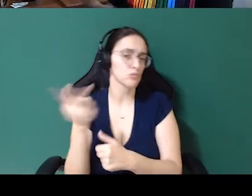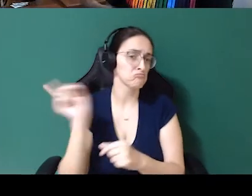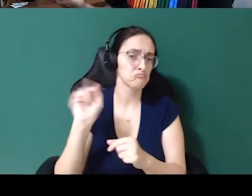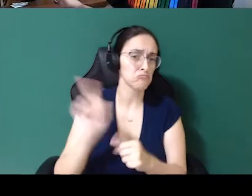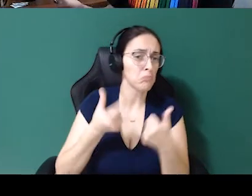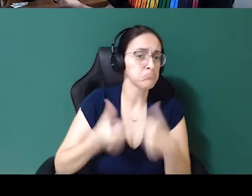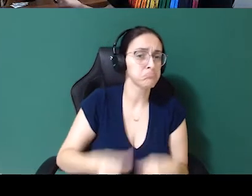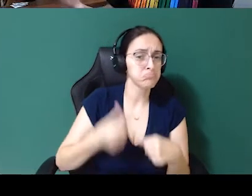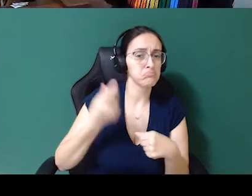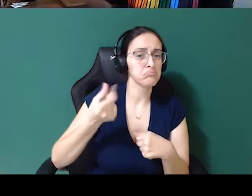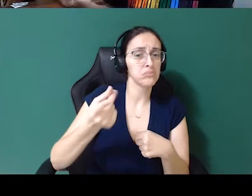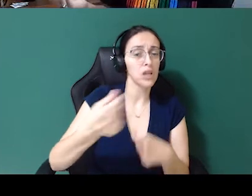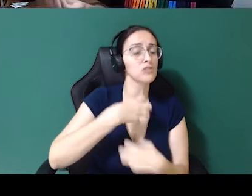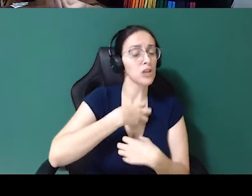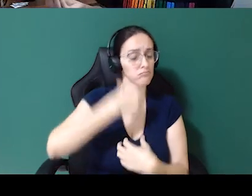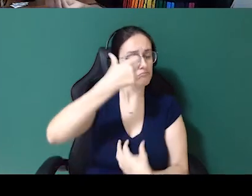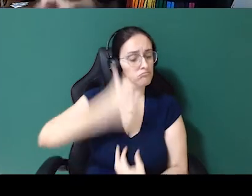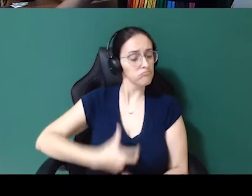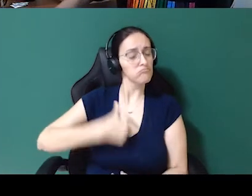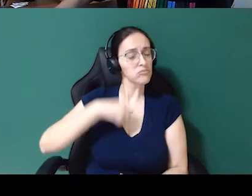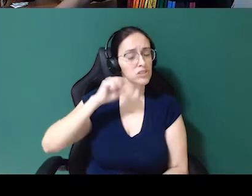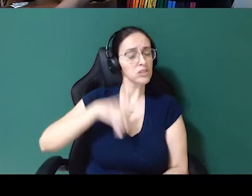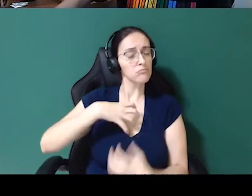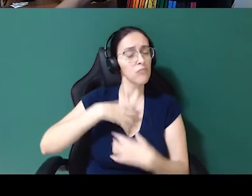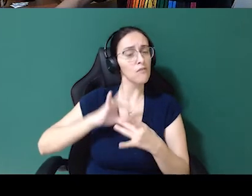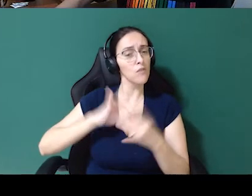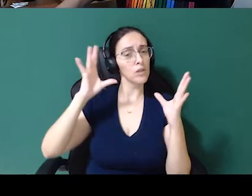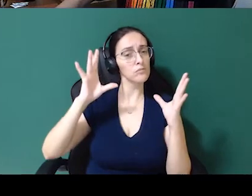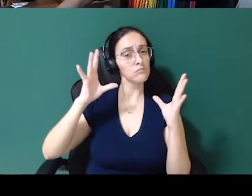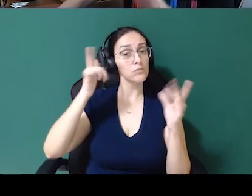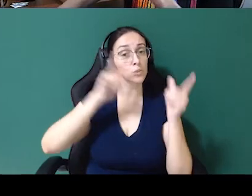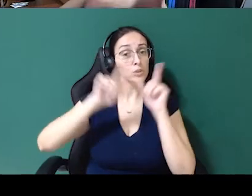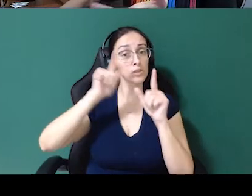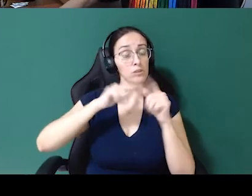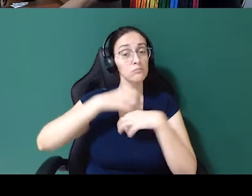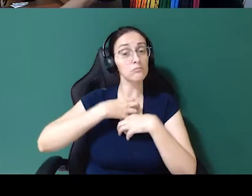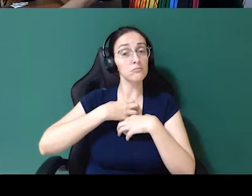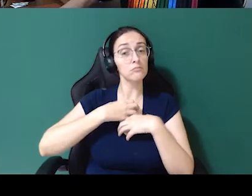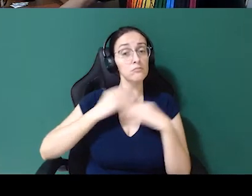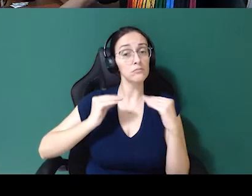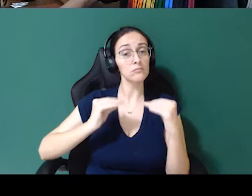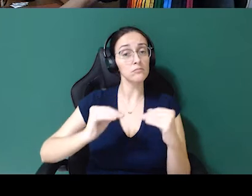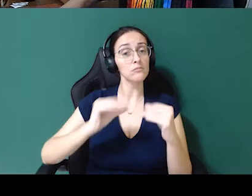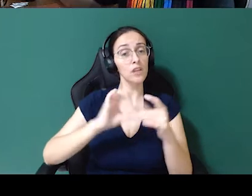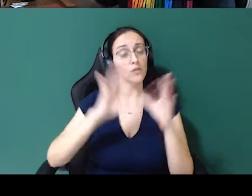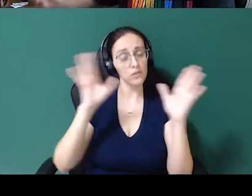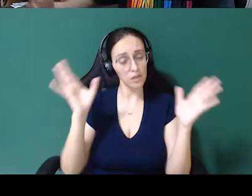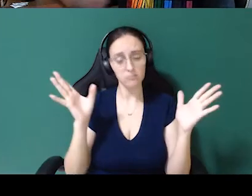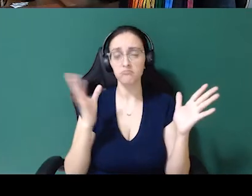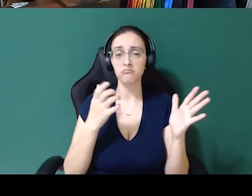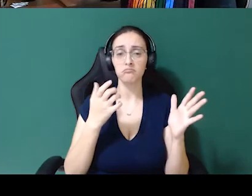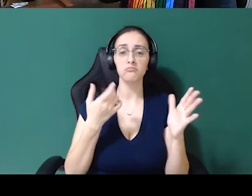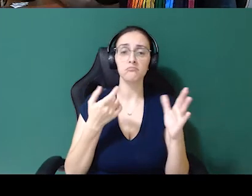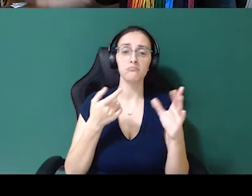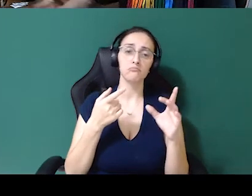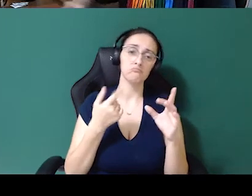sentem que podem ser elas mesmas, elas se sentem mais à vontade nesses lugares e fazem com que elas também se sintam mais à vontade para ser elas mesmas,